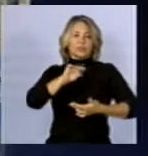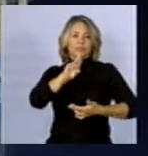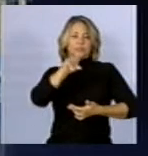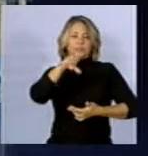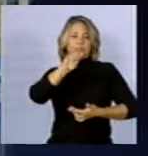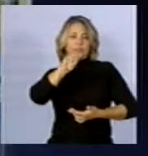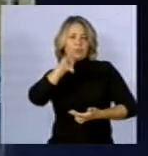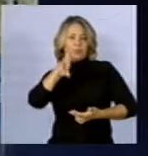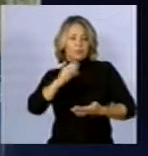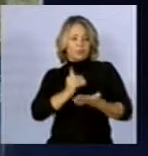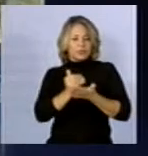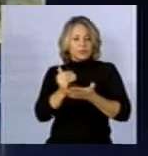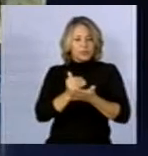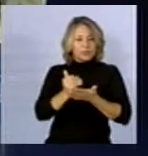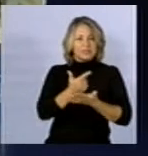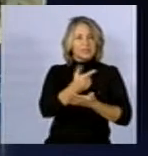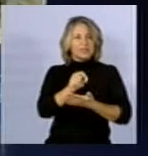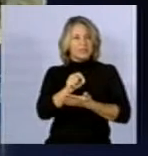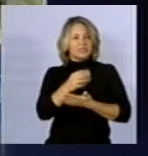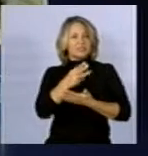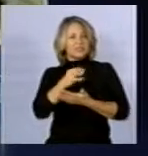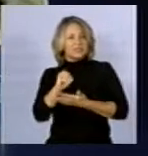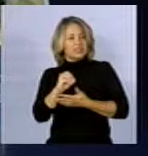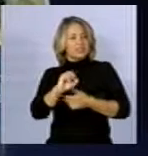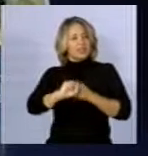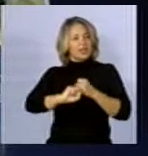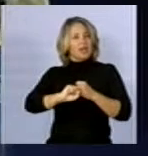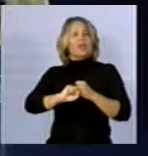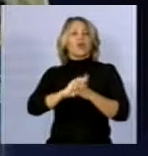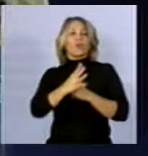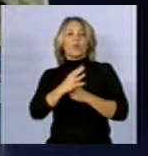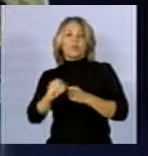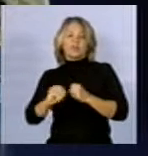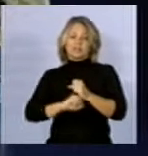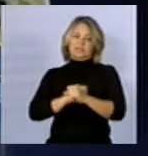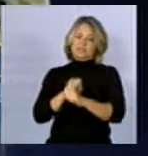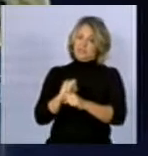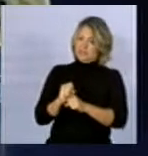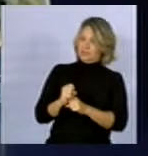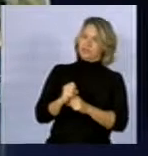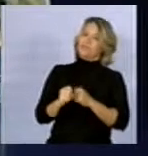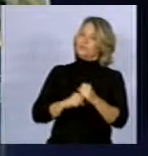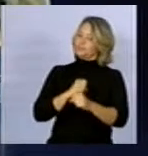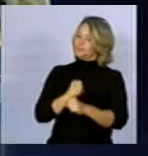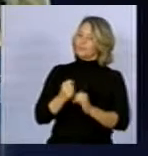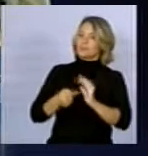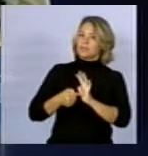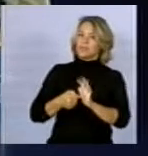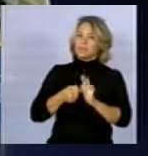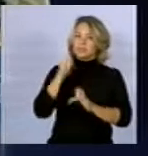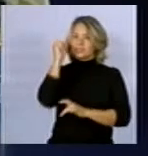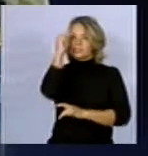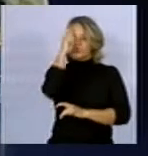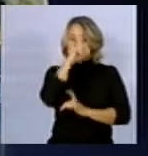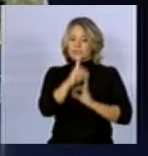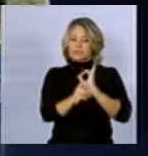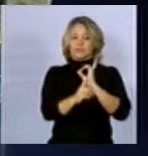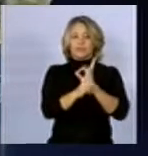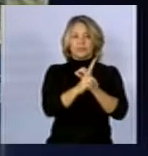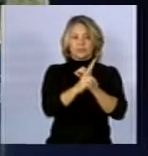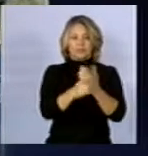a cerca de 20, 30, 40 anos. Então, isso dificulta muito o estabelecimento de nexo causal.